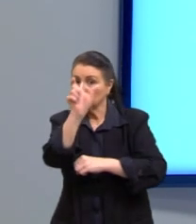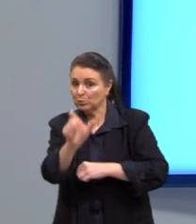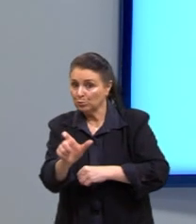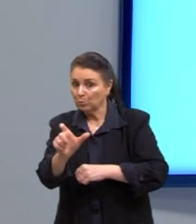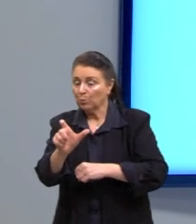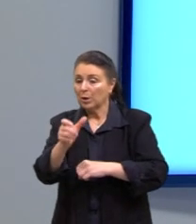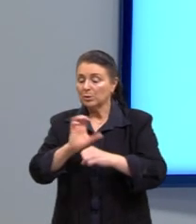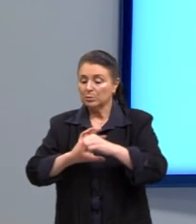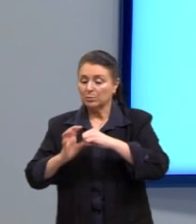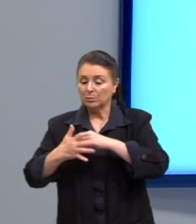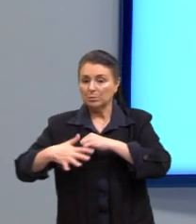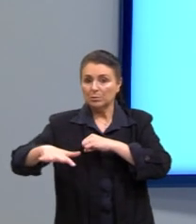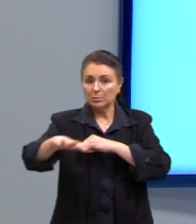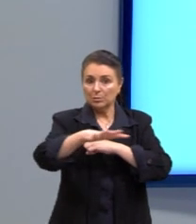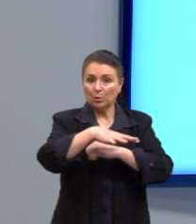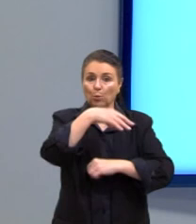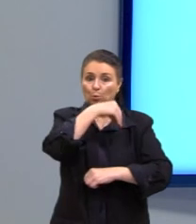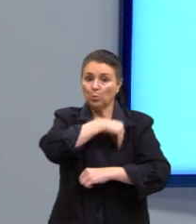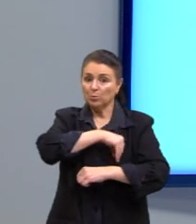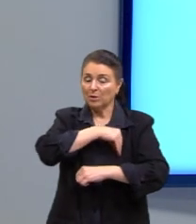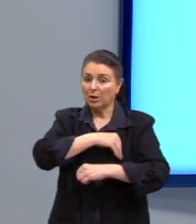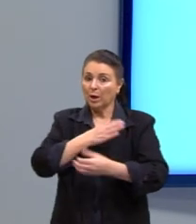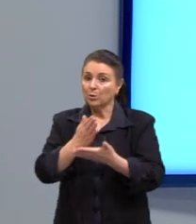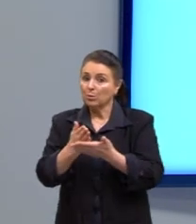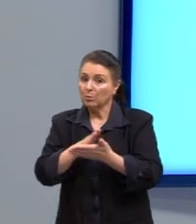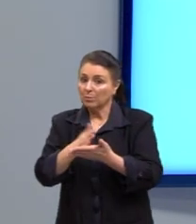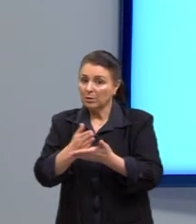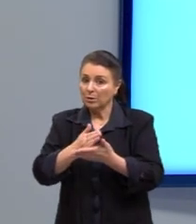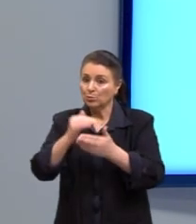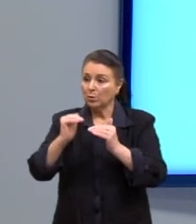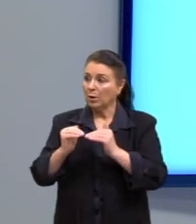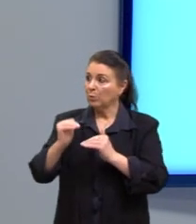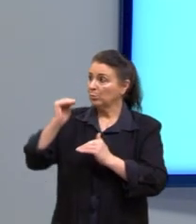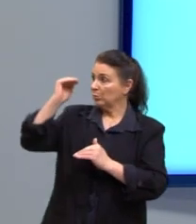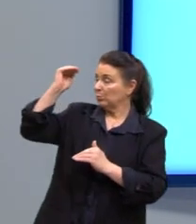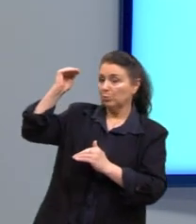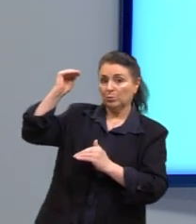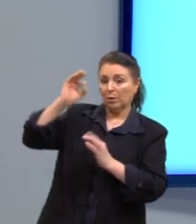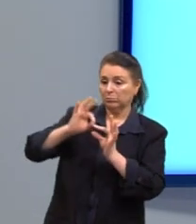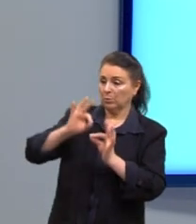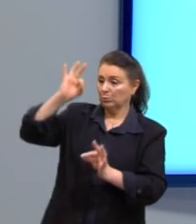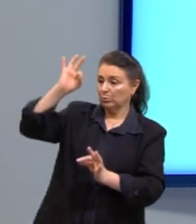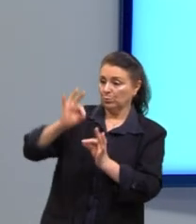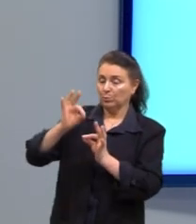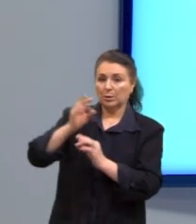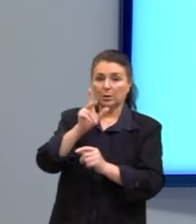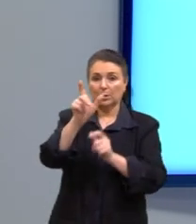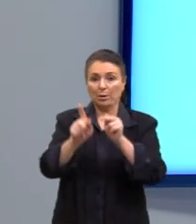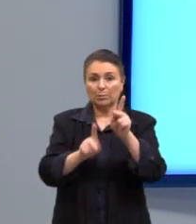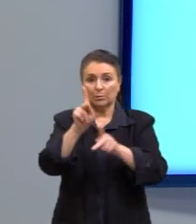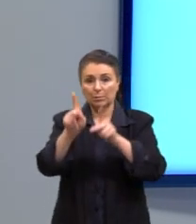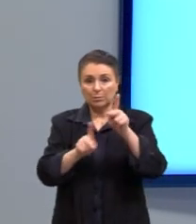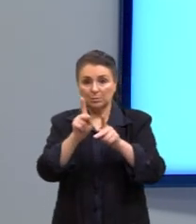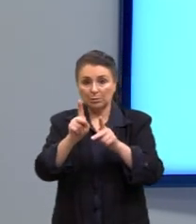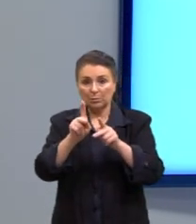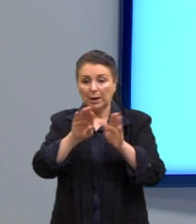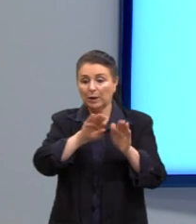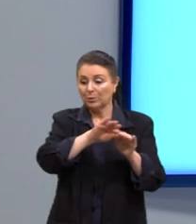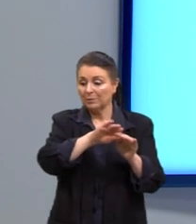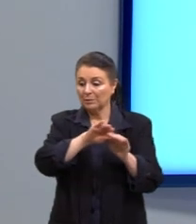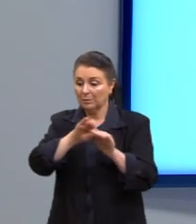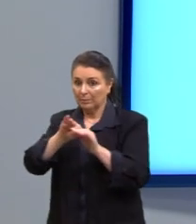o salário médio, altura média da população. Aí, nós conseguimos separar esses dados